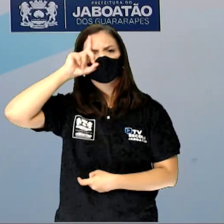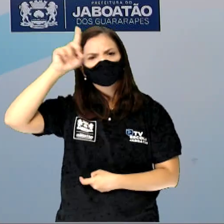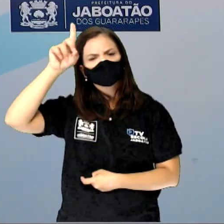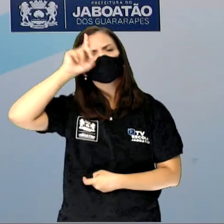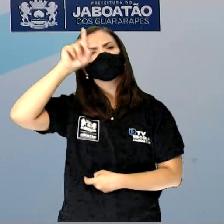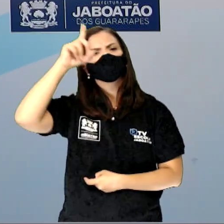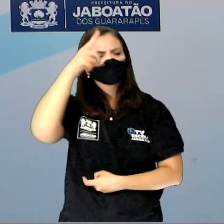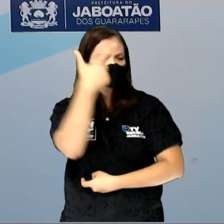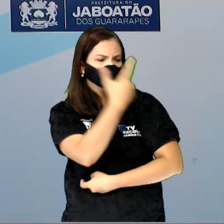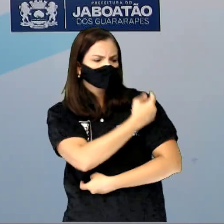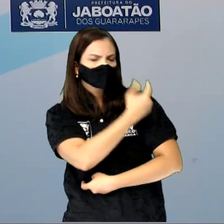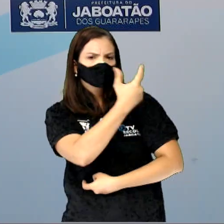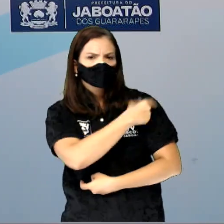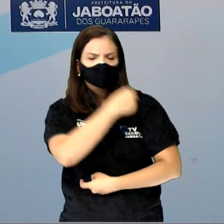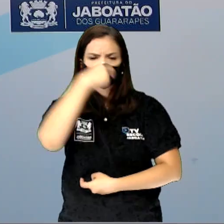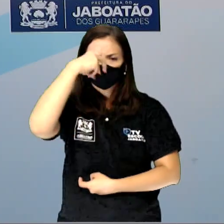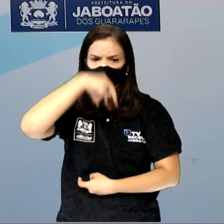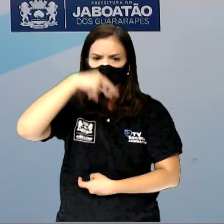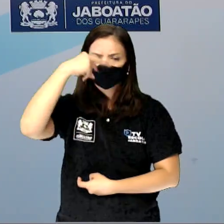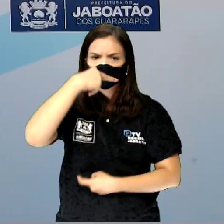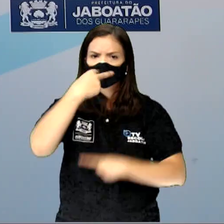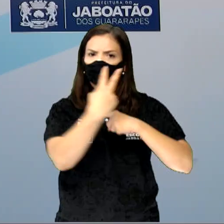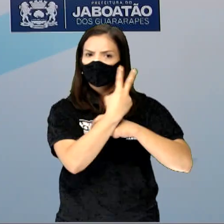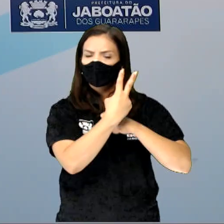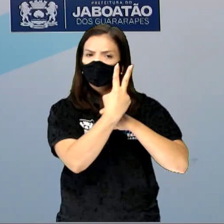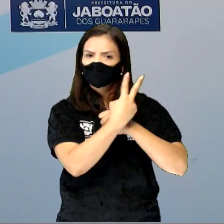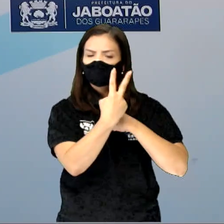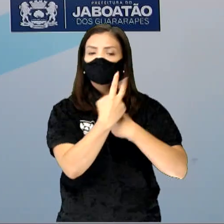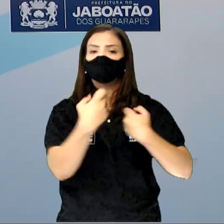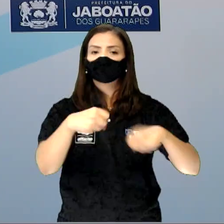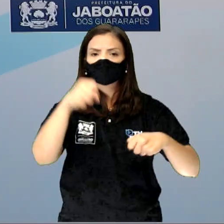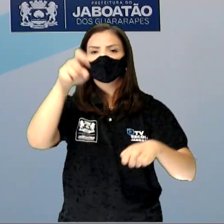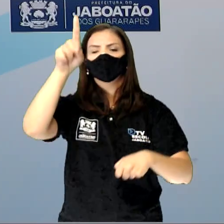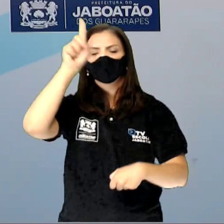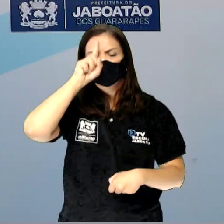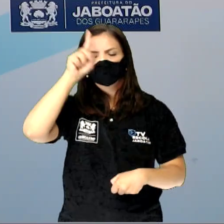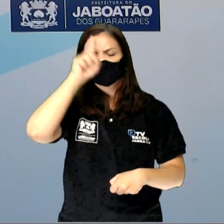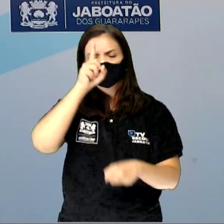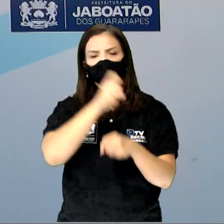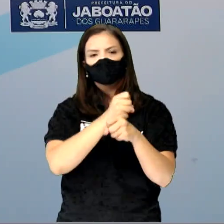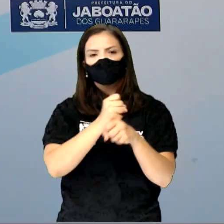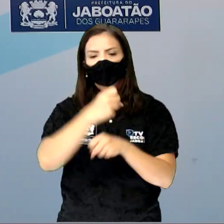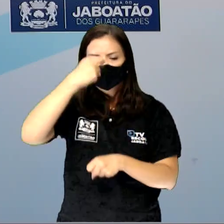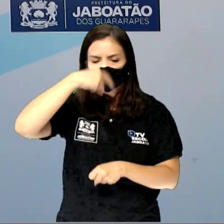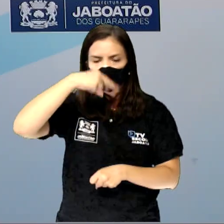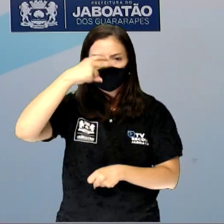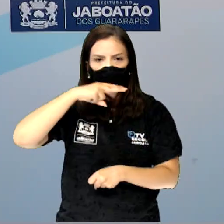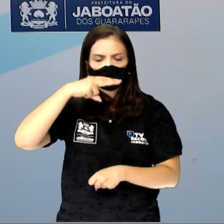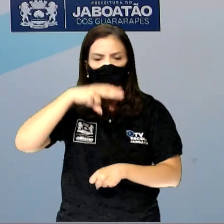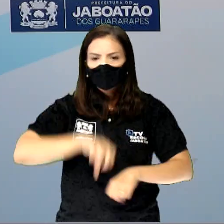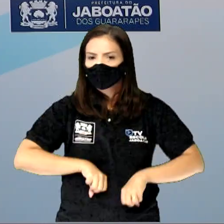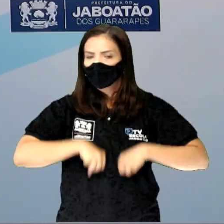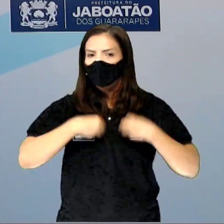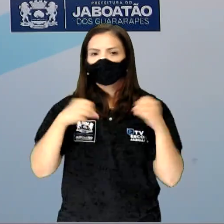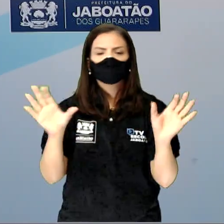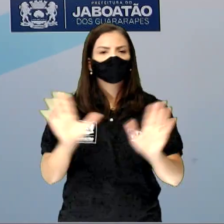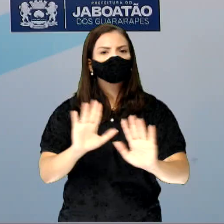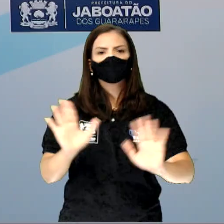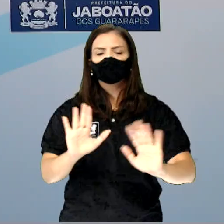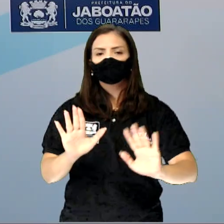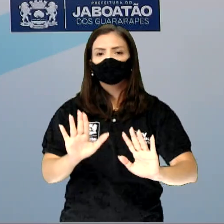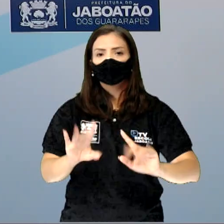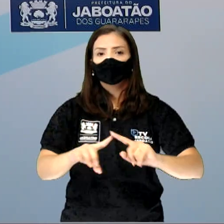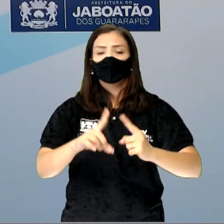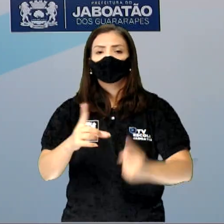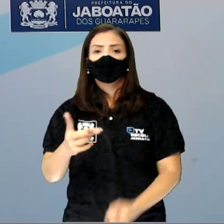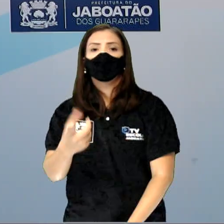para gripe. A gente precisa tomar todo ano, porque a gripe não tem cura. A vacina é para curar aquela cepa